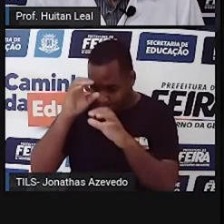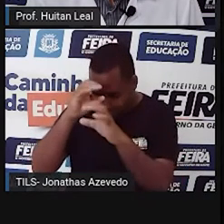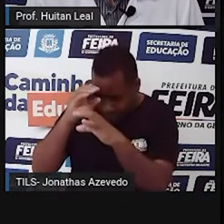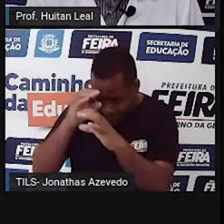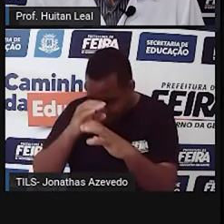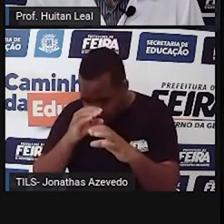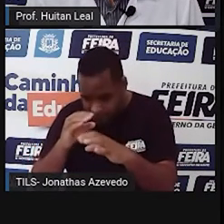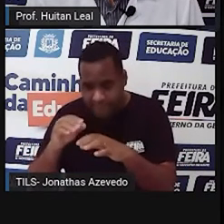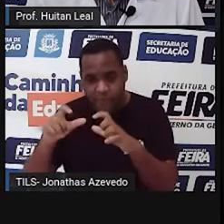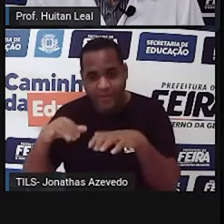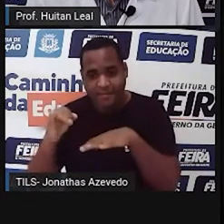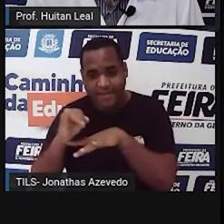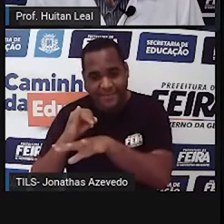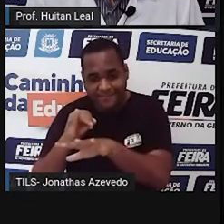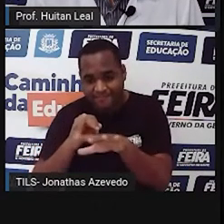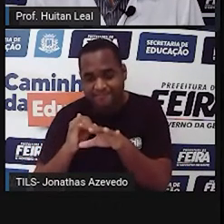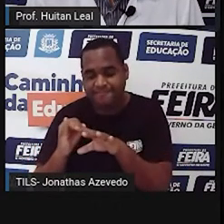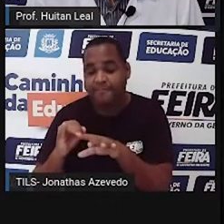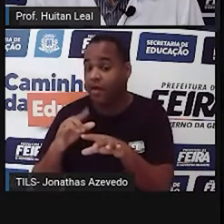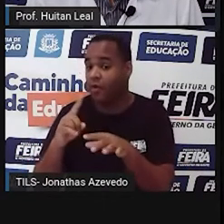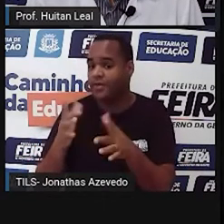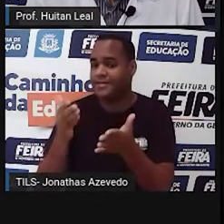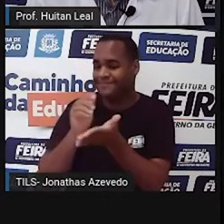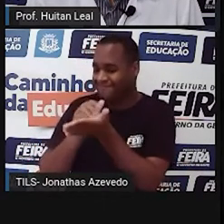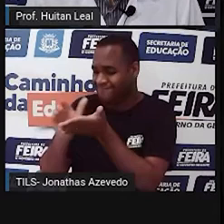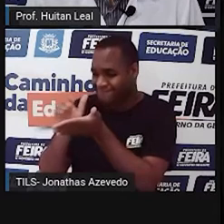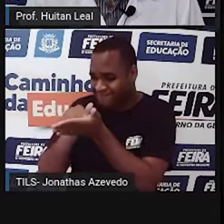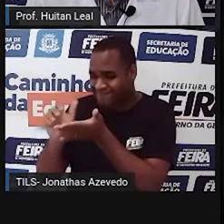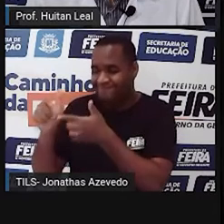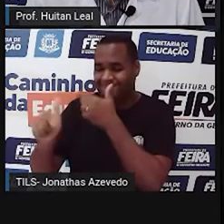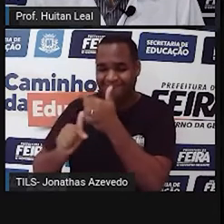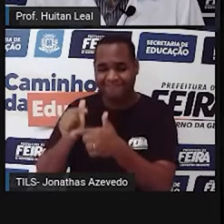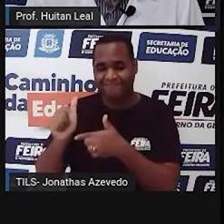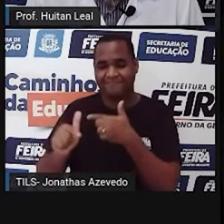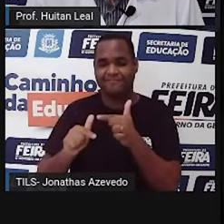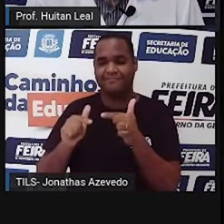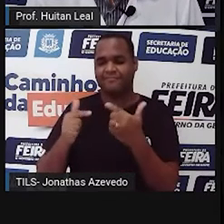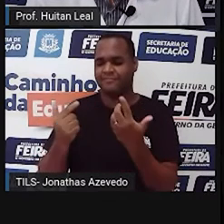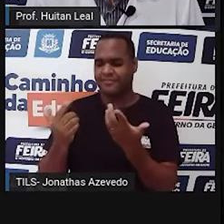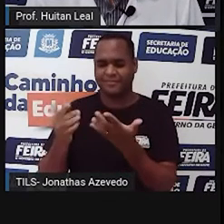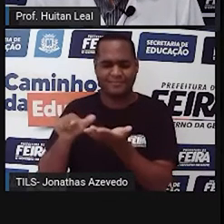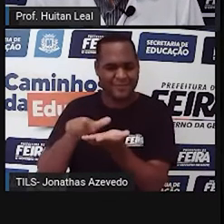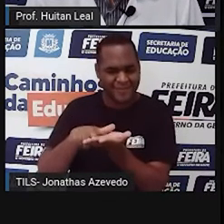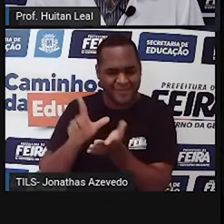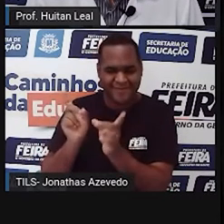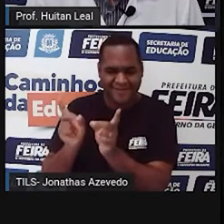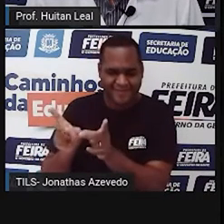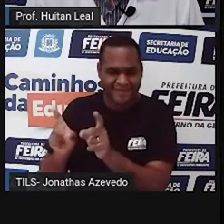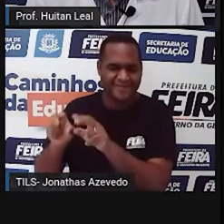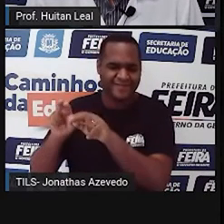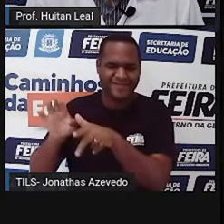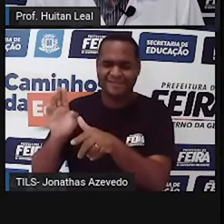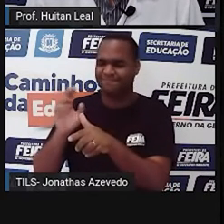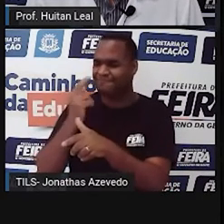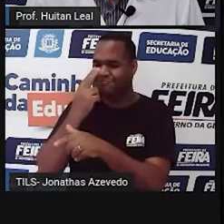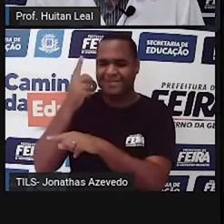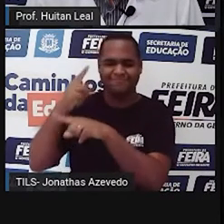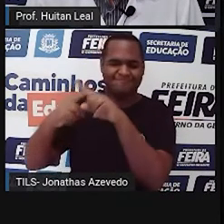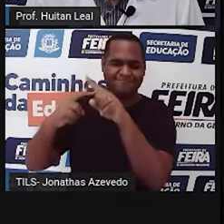longínquos. Hoje, desempregados da indústria. Biscateiros, papeleiros, excluídos.